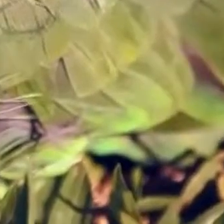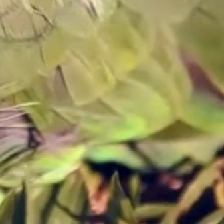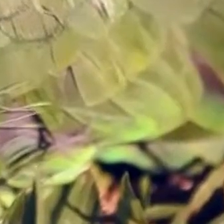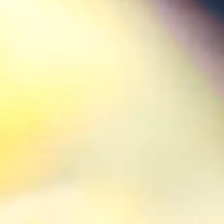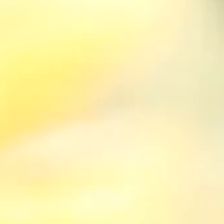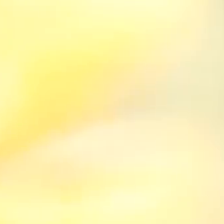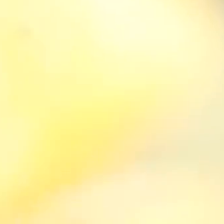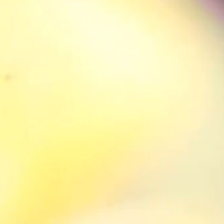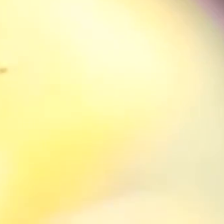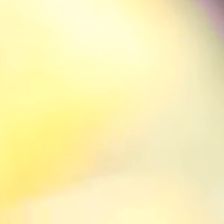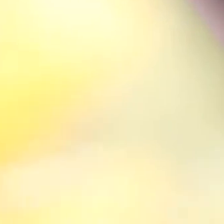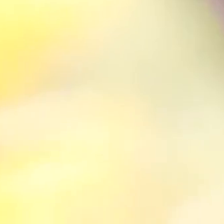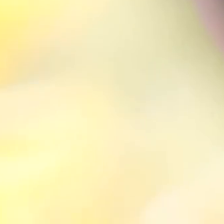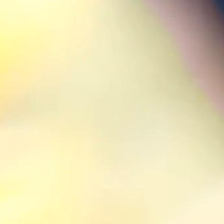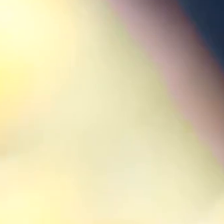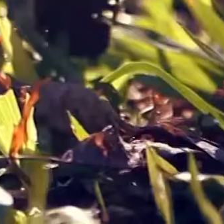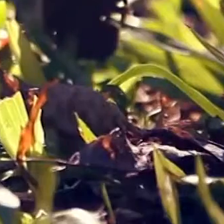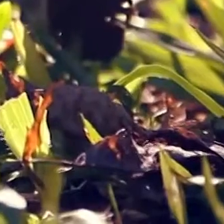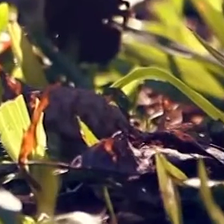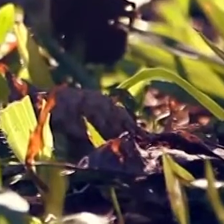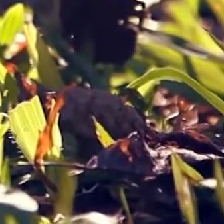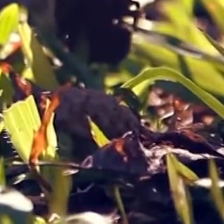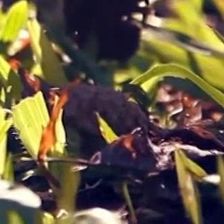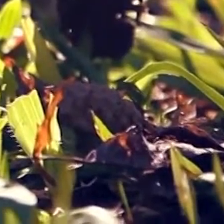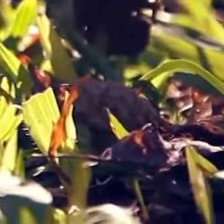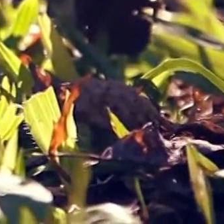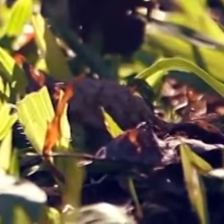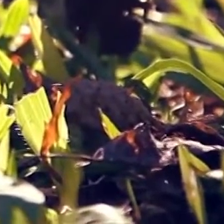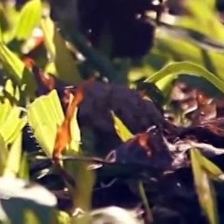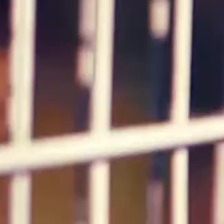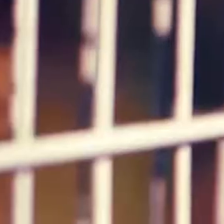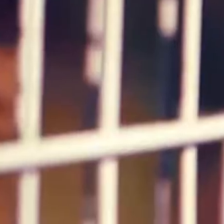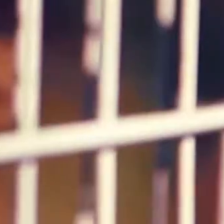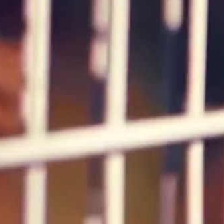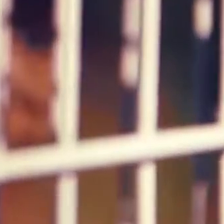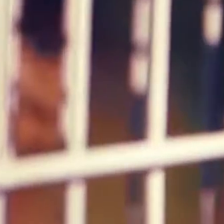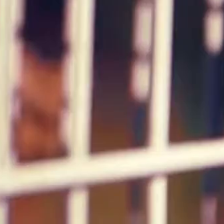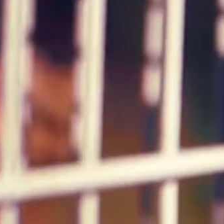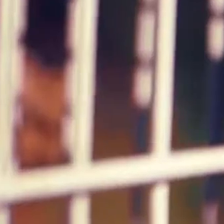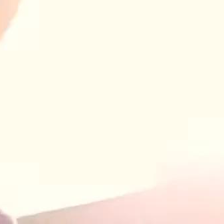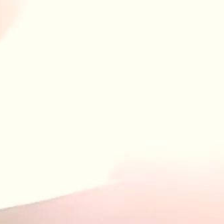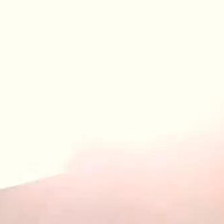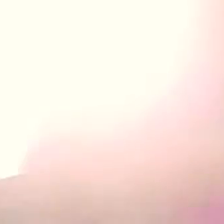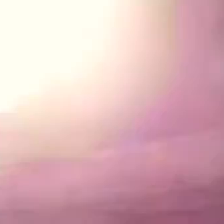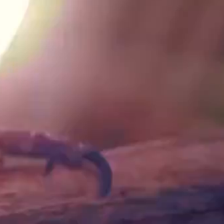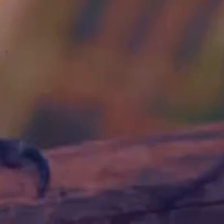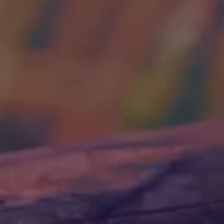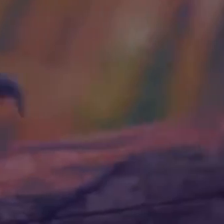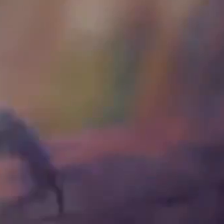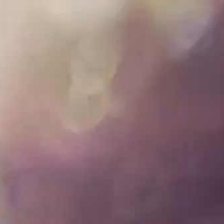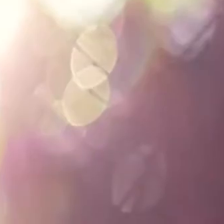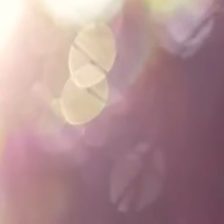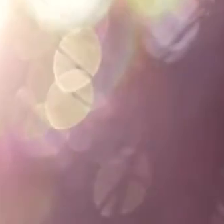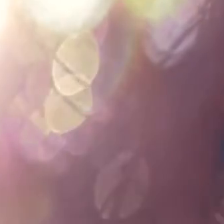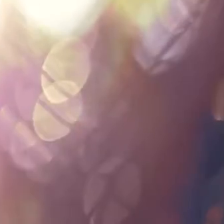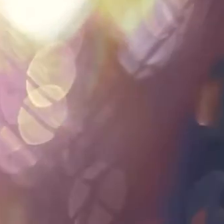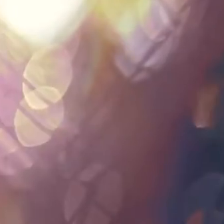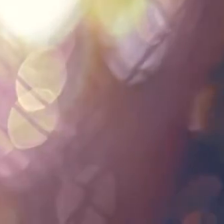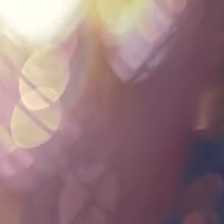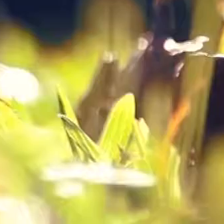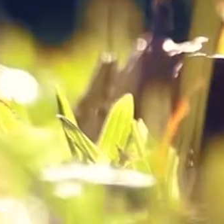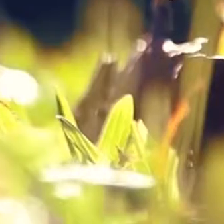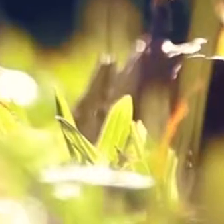Primaves em 2007. com graves sinais de maus tratos, assim como muitas outras aves que aqui vivem.